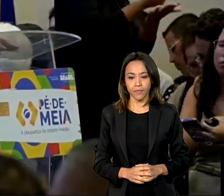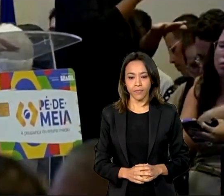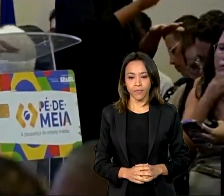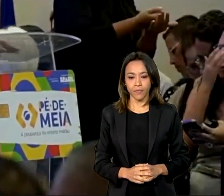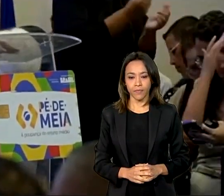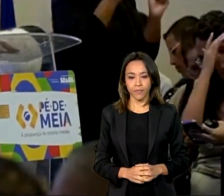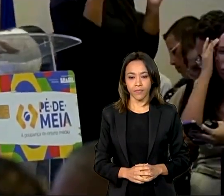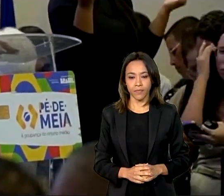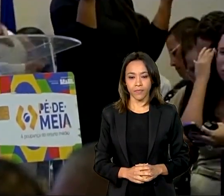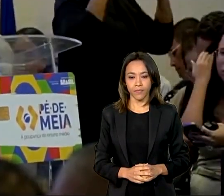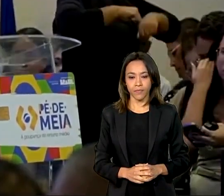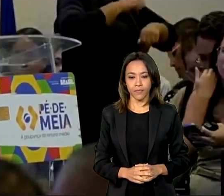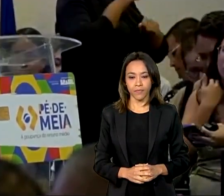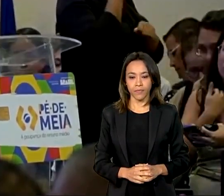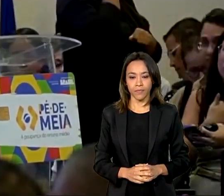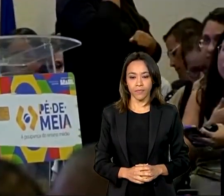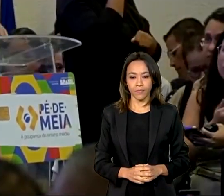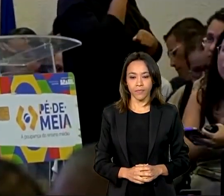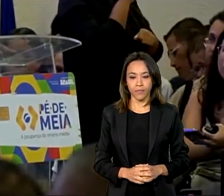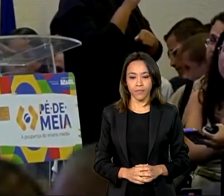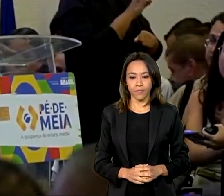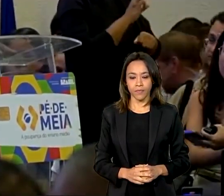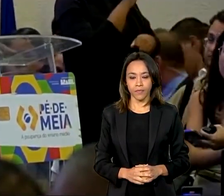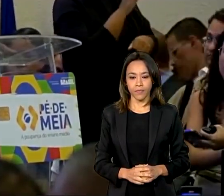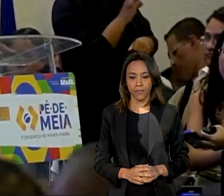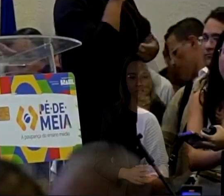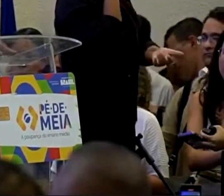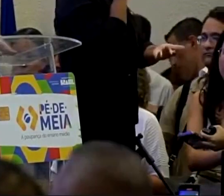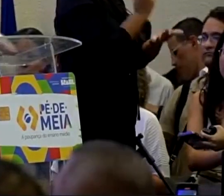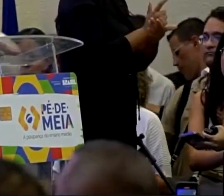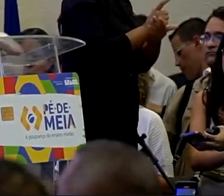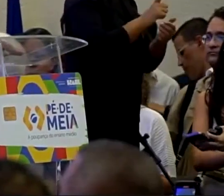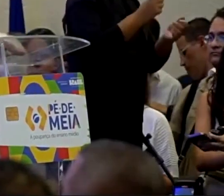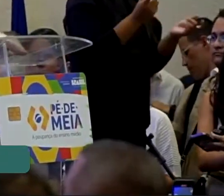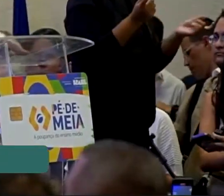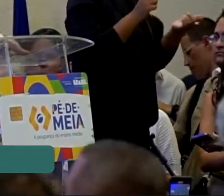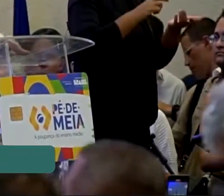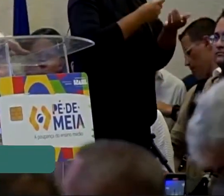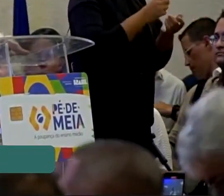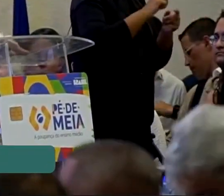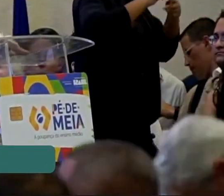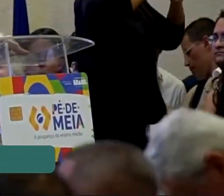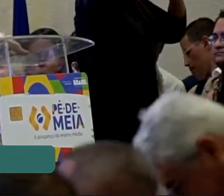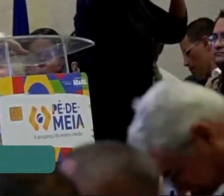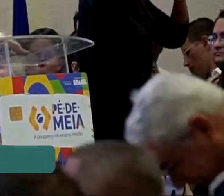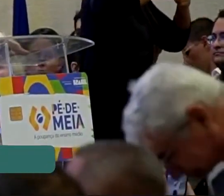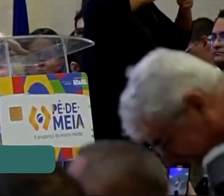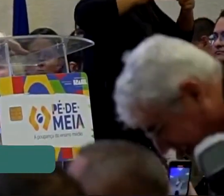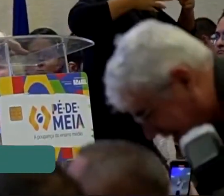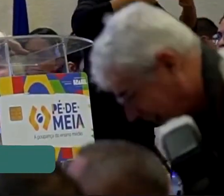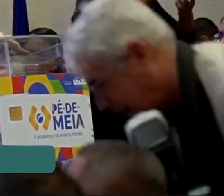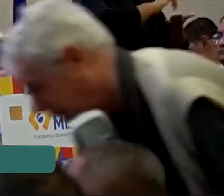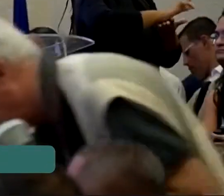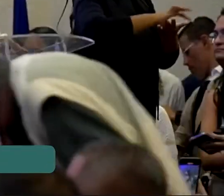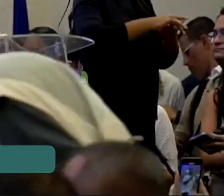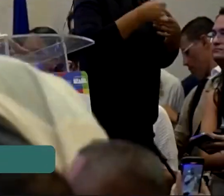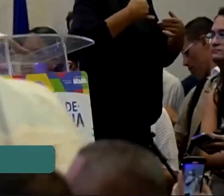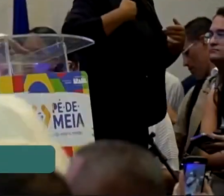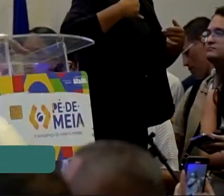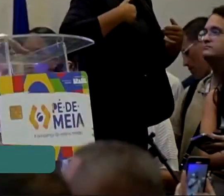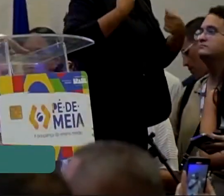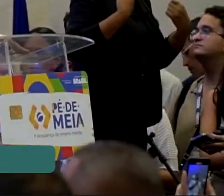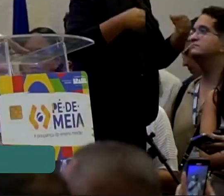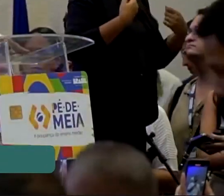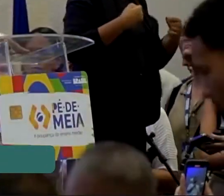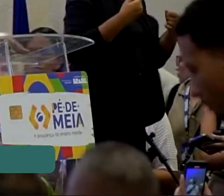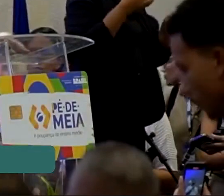pode fazer a verificação do saldo, fazer pagamentos, transferências, PICs. No caso do menor de idade, é necessário que o pai ou a